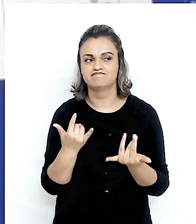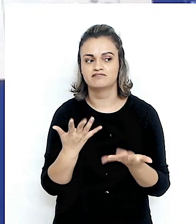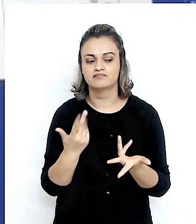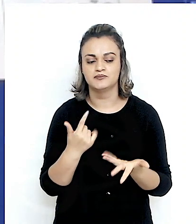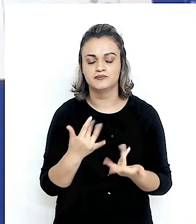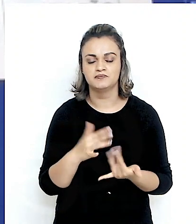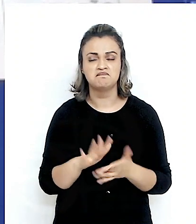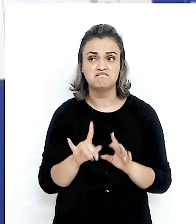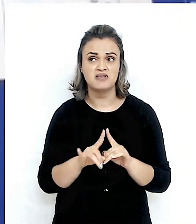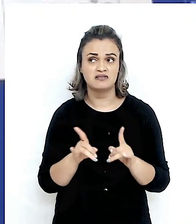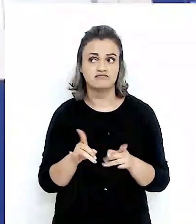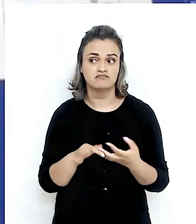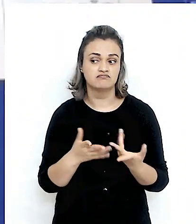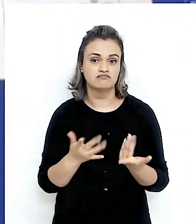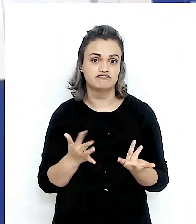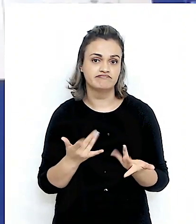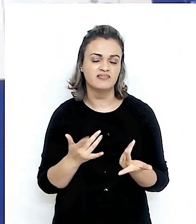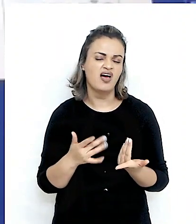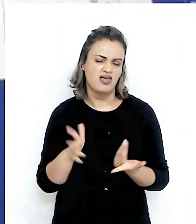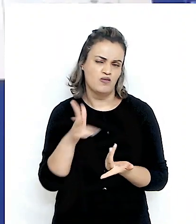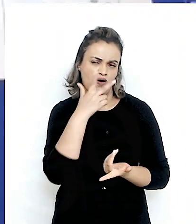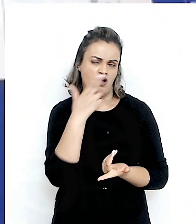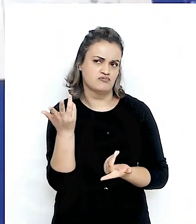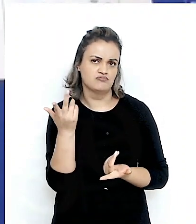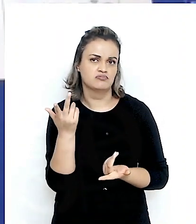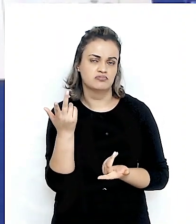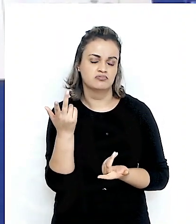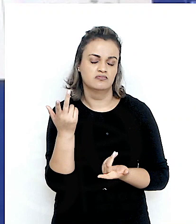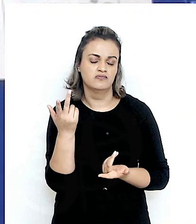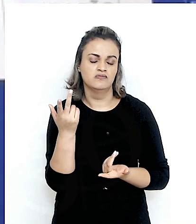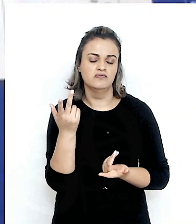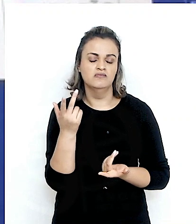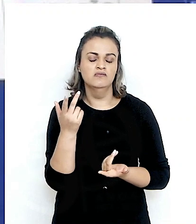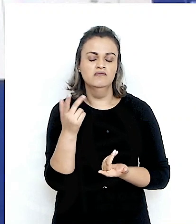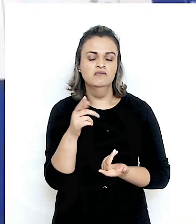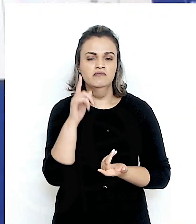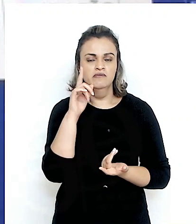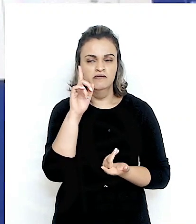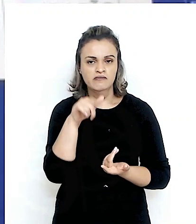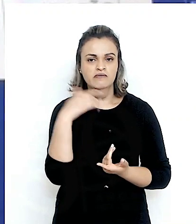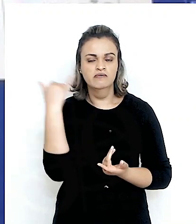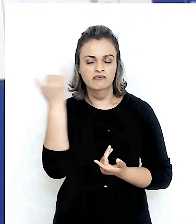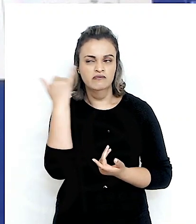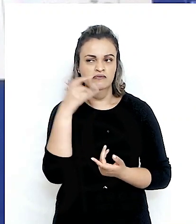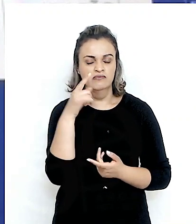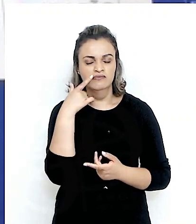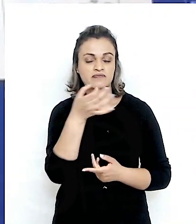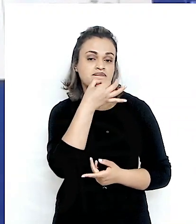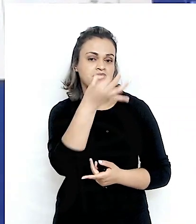e, mas, também, eu acho, assim, que é importante também fazermos uma crítica, né,